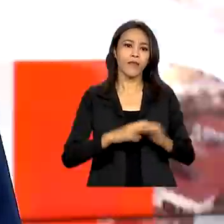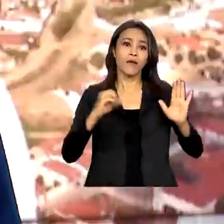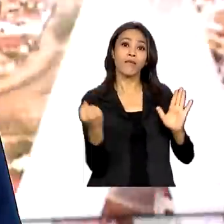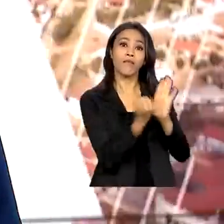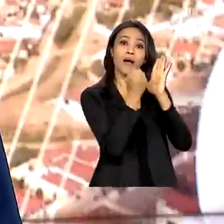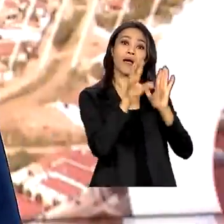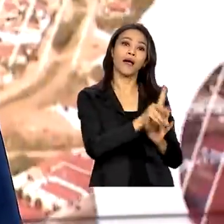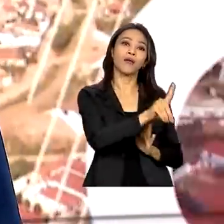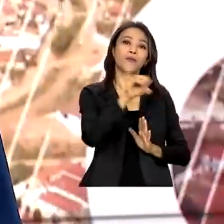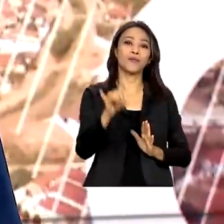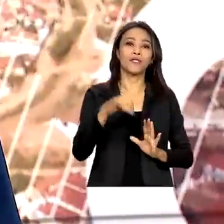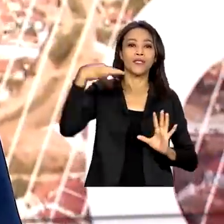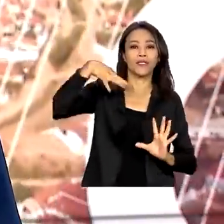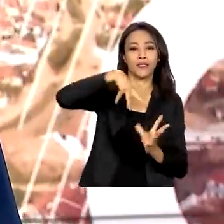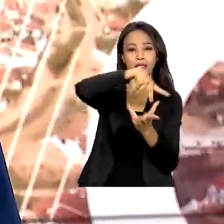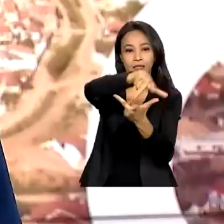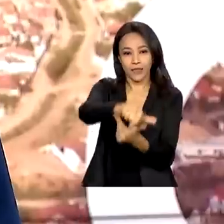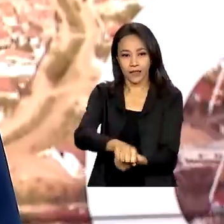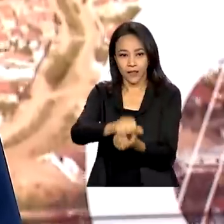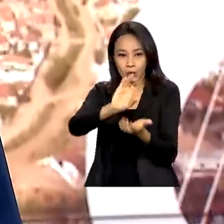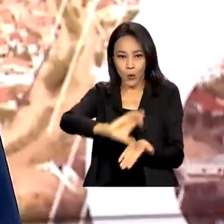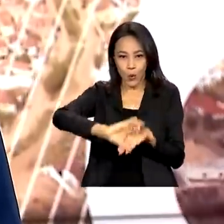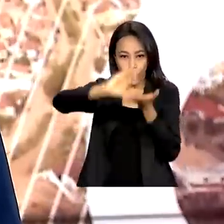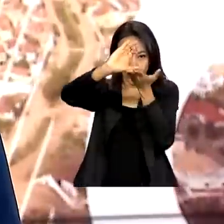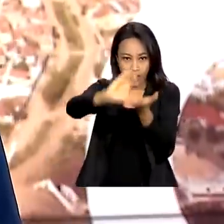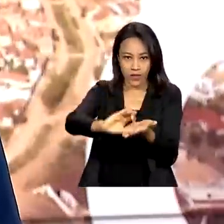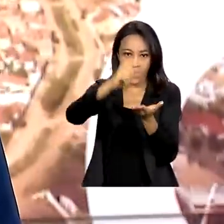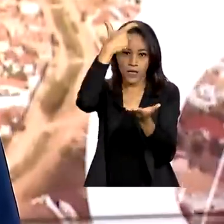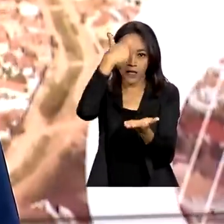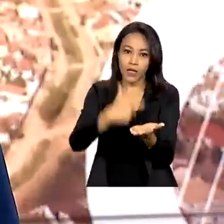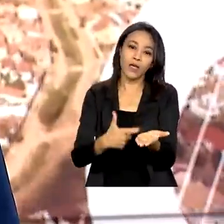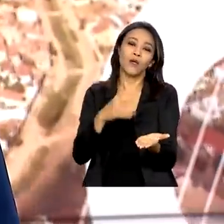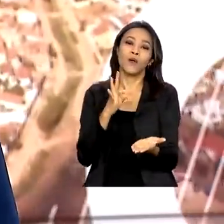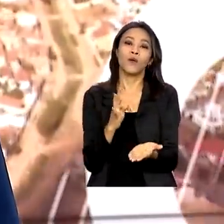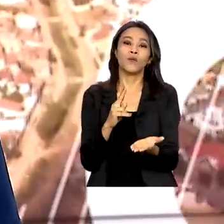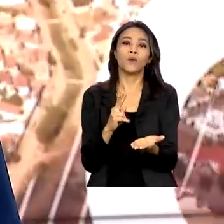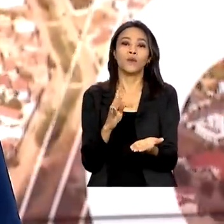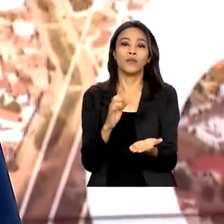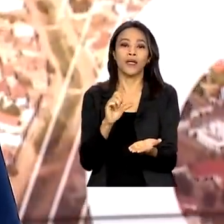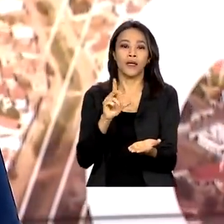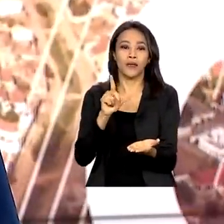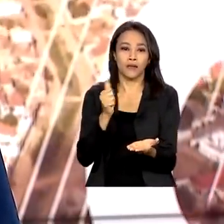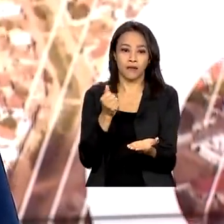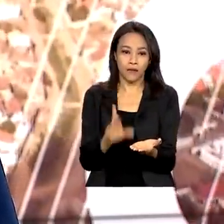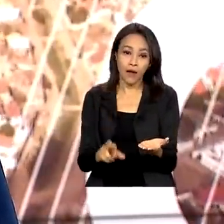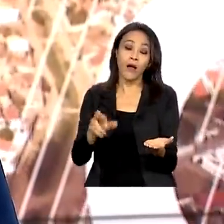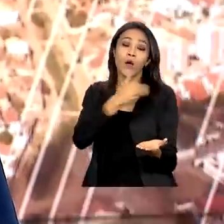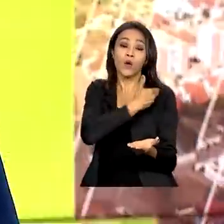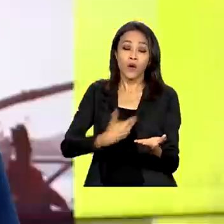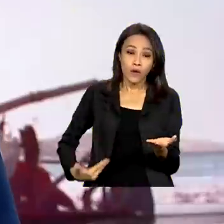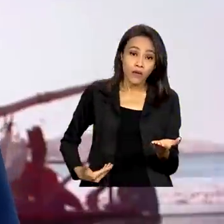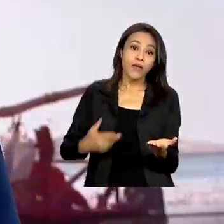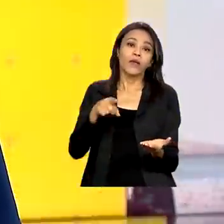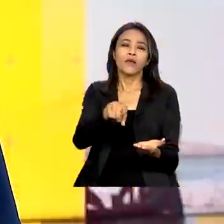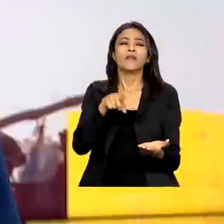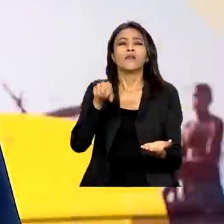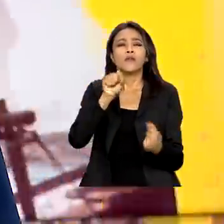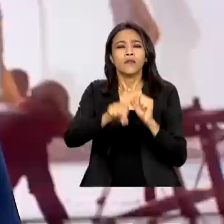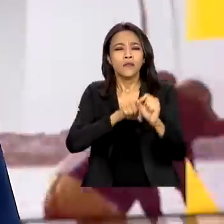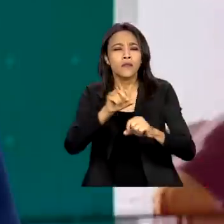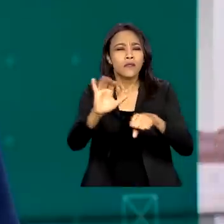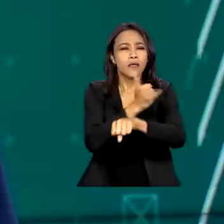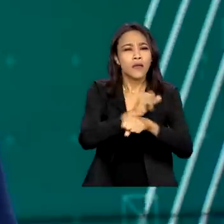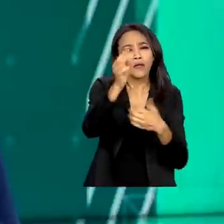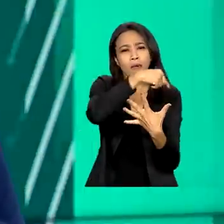Conselheiro Tutelar, comemorado em 18 de novembro, o governo federal lançou medidas voltadas aos direitos das crianças e adolescentes.